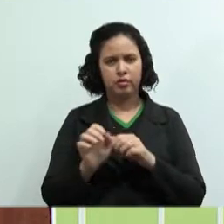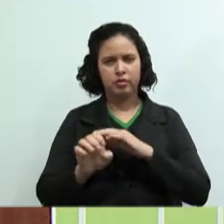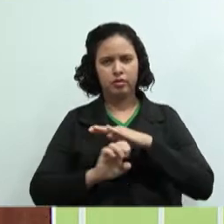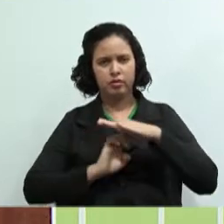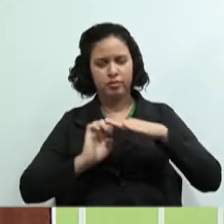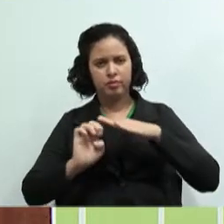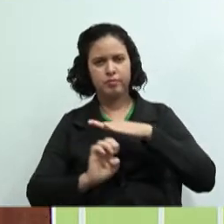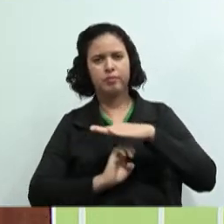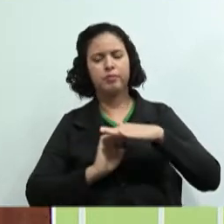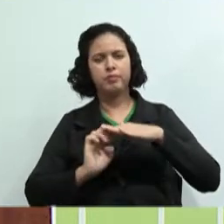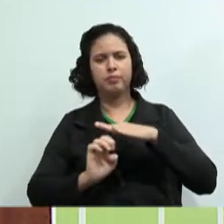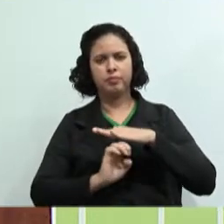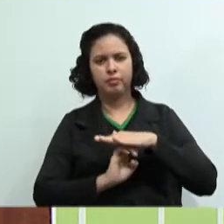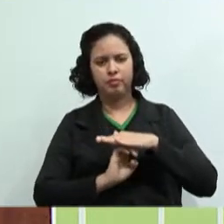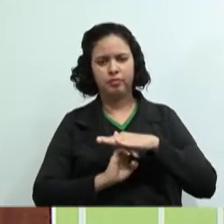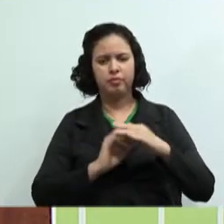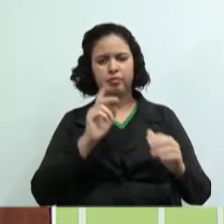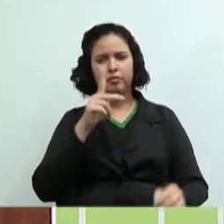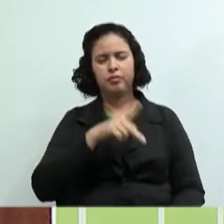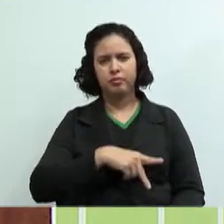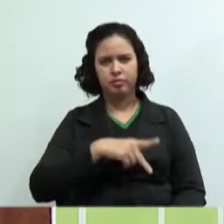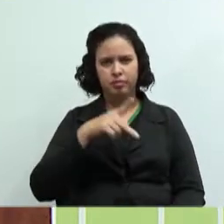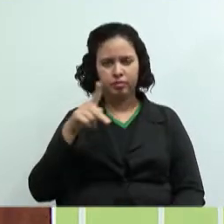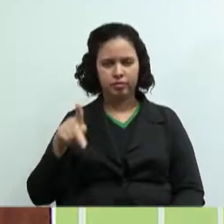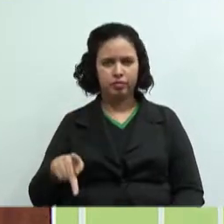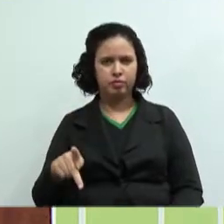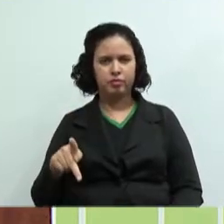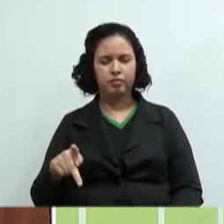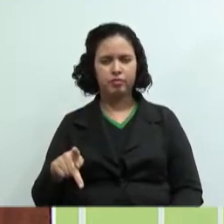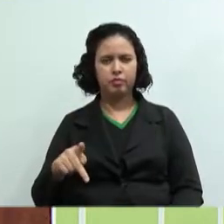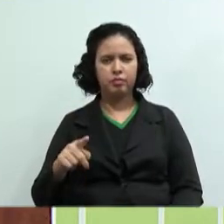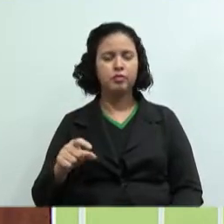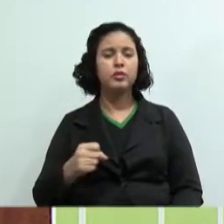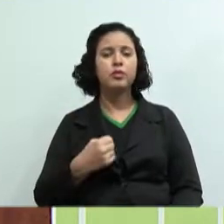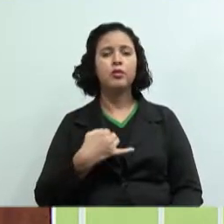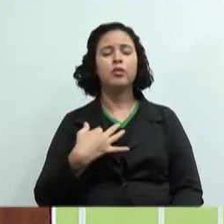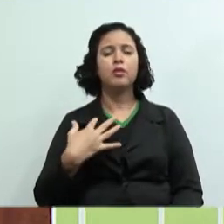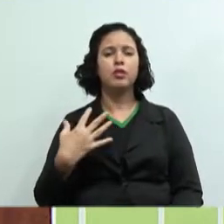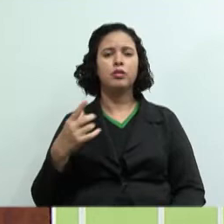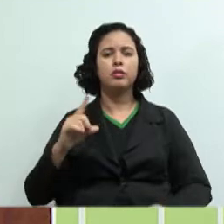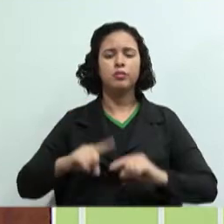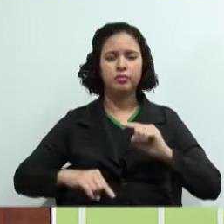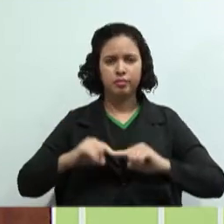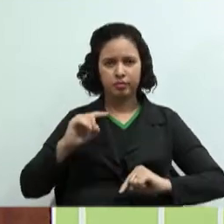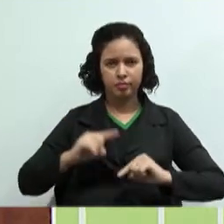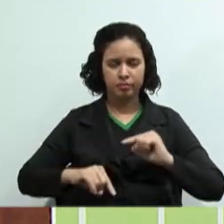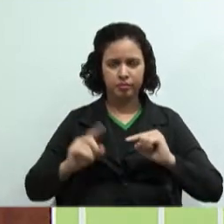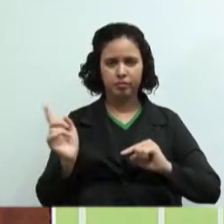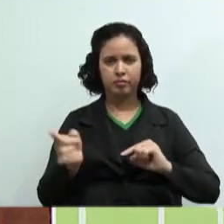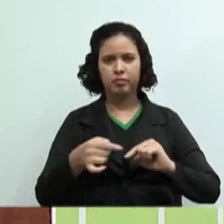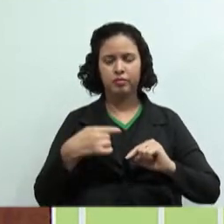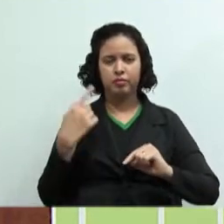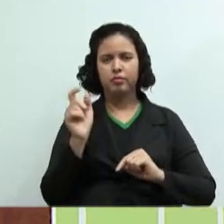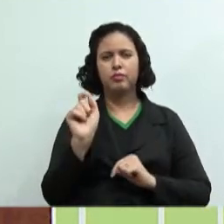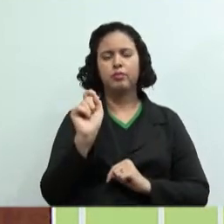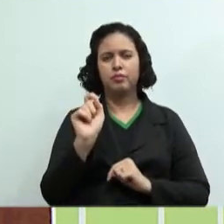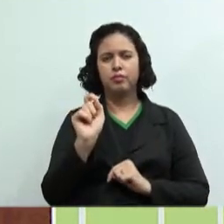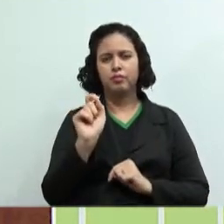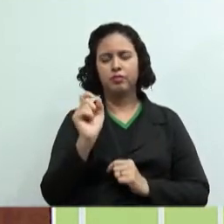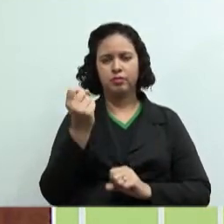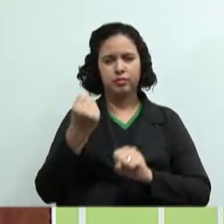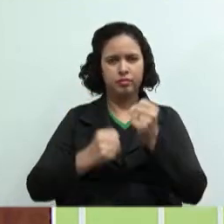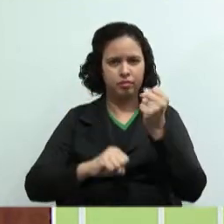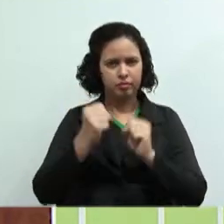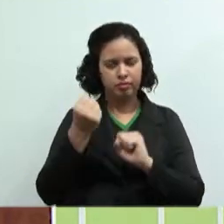uma cooperativa aqui com a professora Priscila, e a gente vai montar o quê? Quais os produtos que a gente vai industrializar,